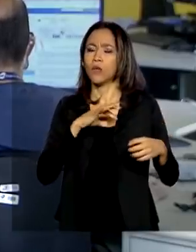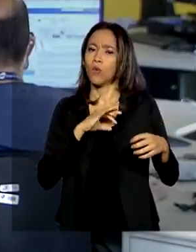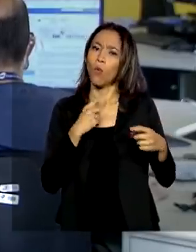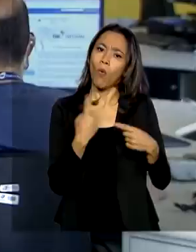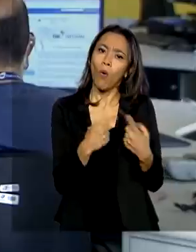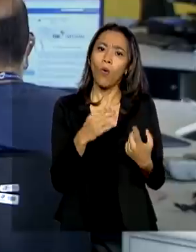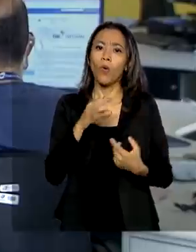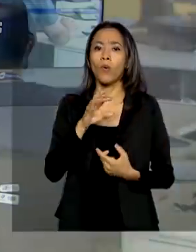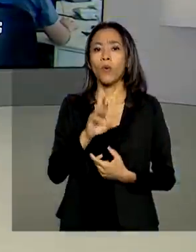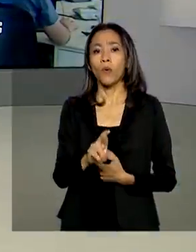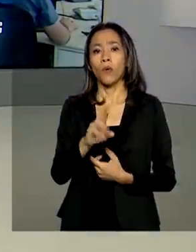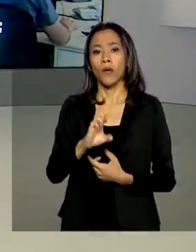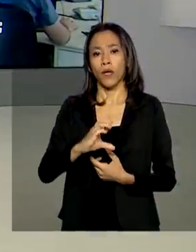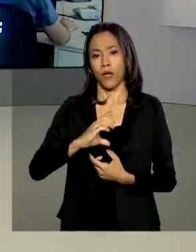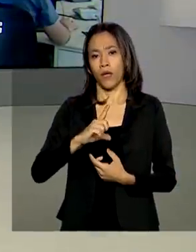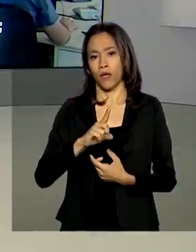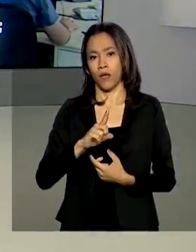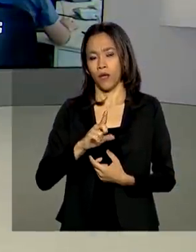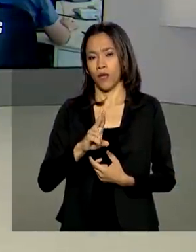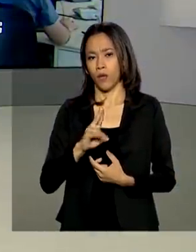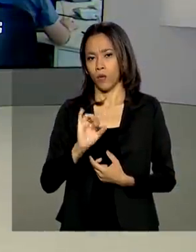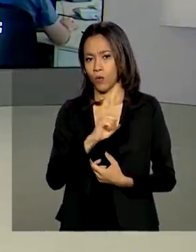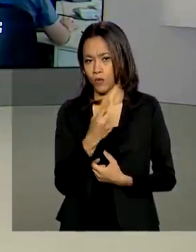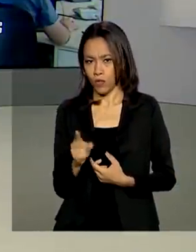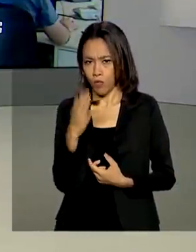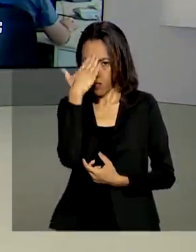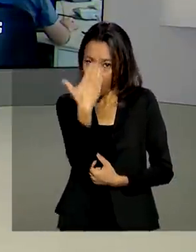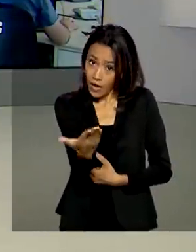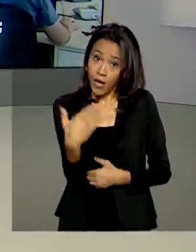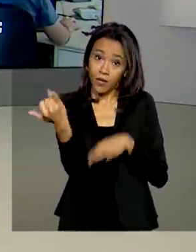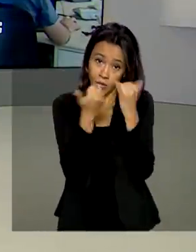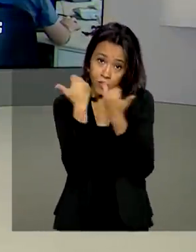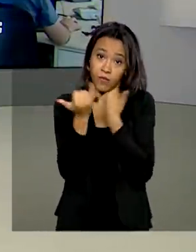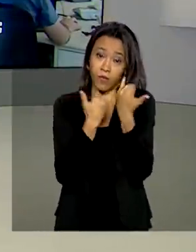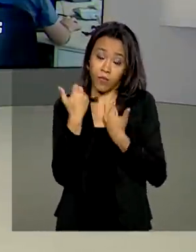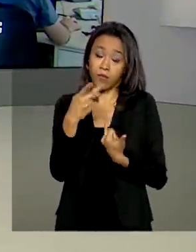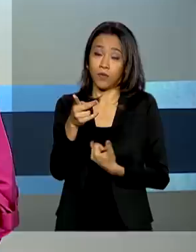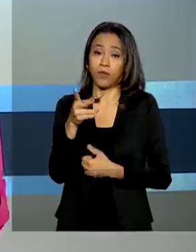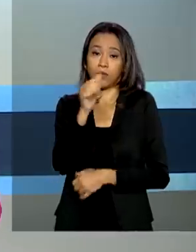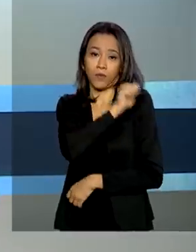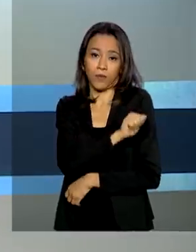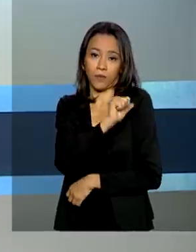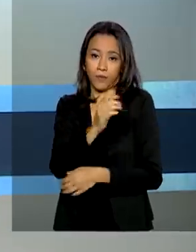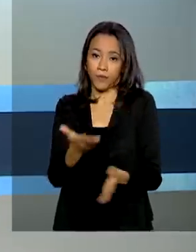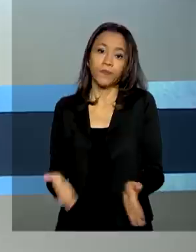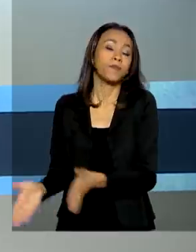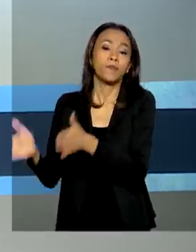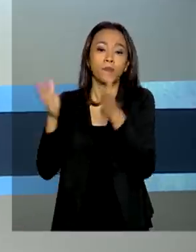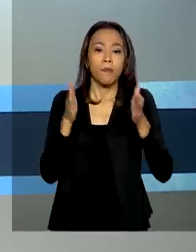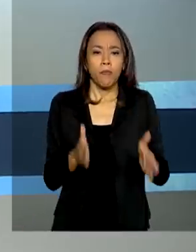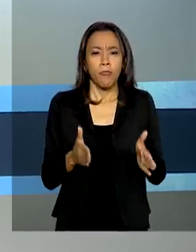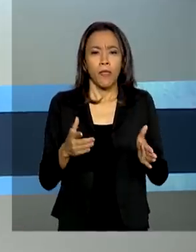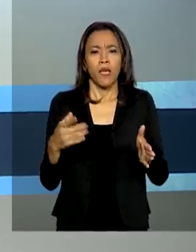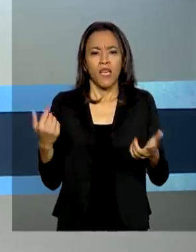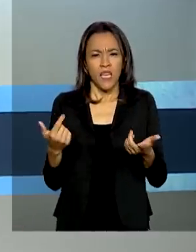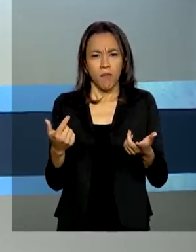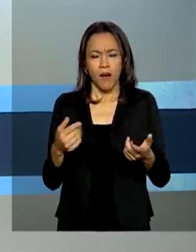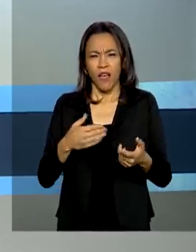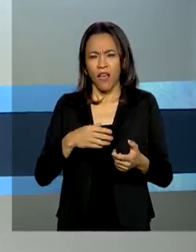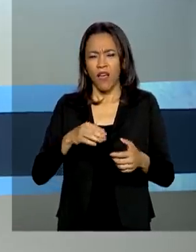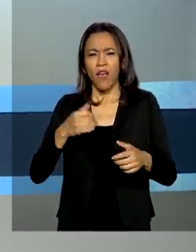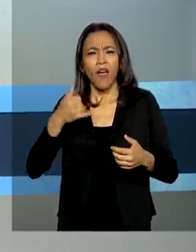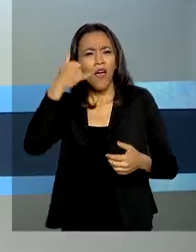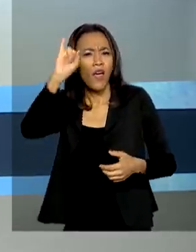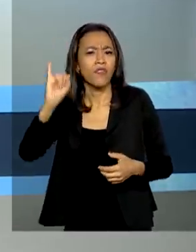com você, Renata. Tá certo, Cláudia. Obrigada pelas suas informações ao vivo, direto do Rio de Janeiro. E para combater fraudes em